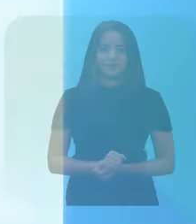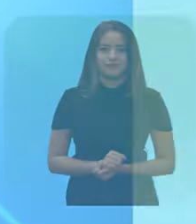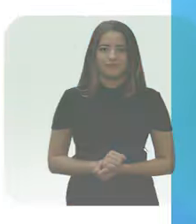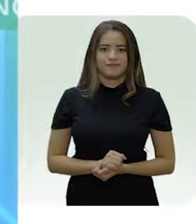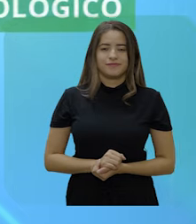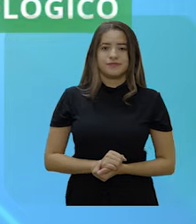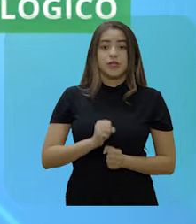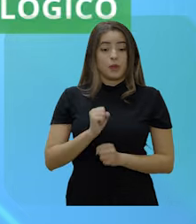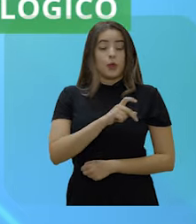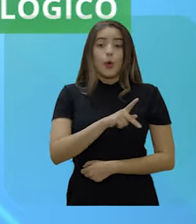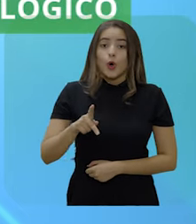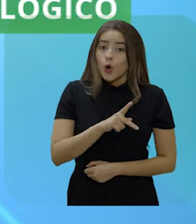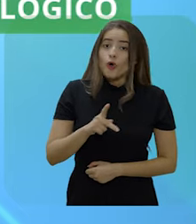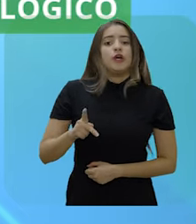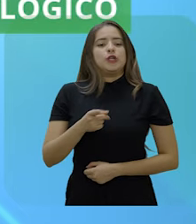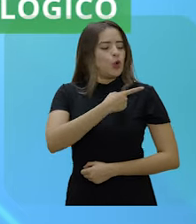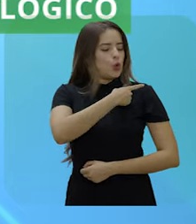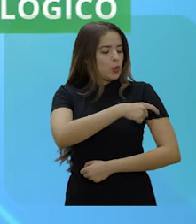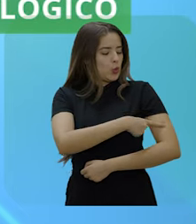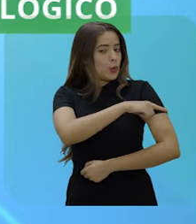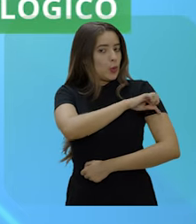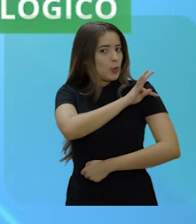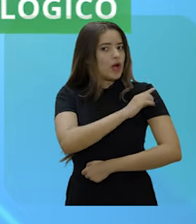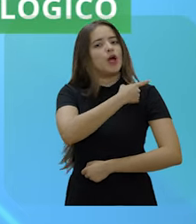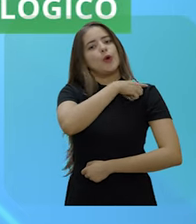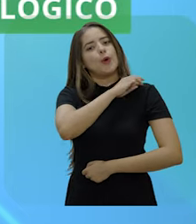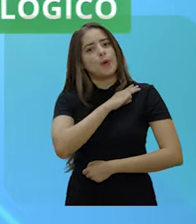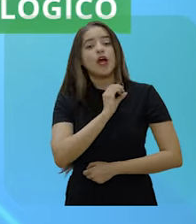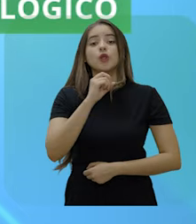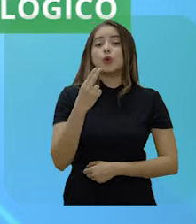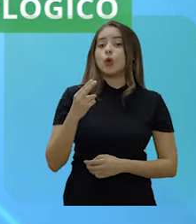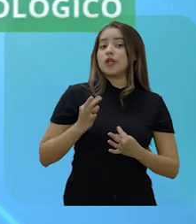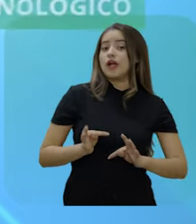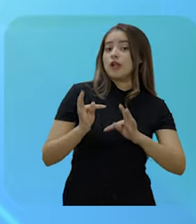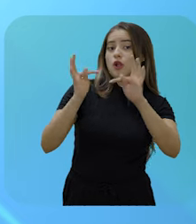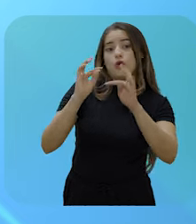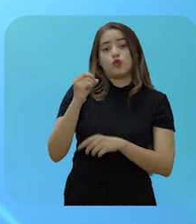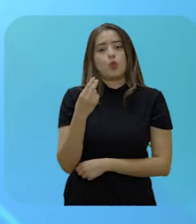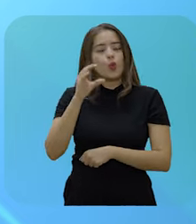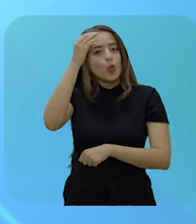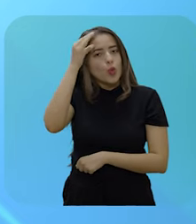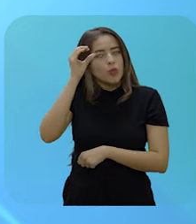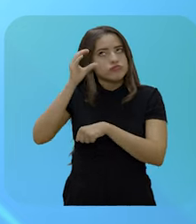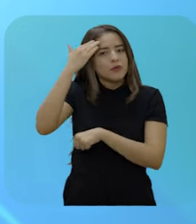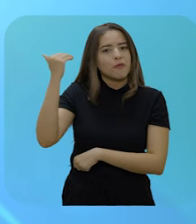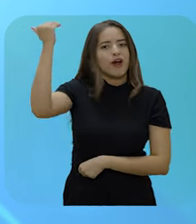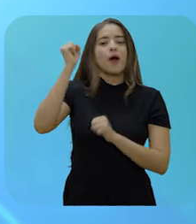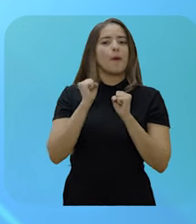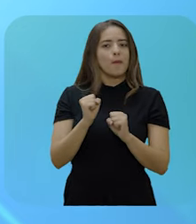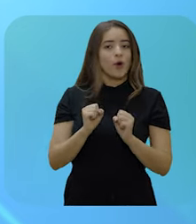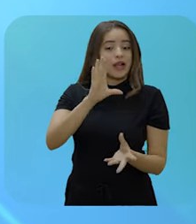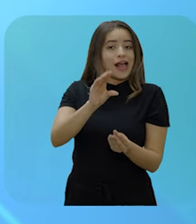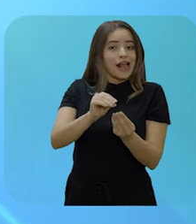Para o professor do ensino básico, técnico e tecnológico É possível a aposentadoria com redutor de